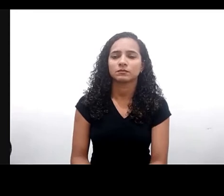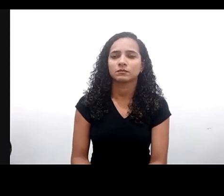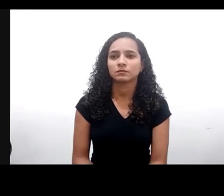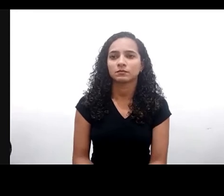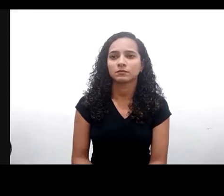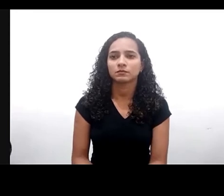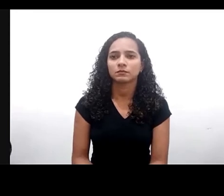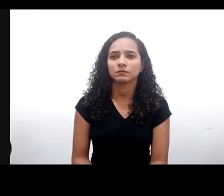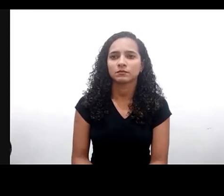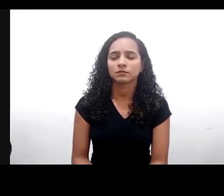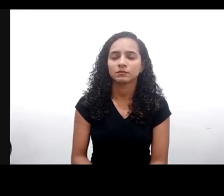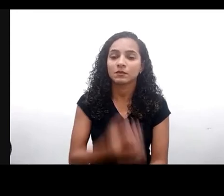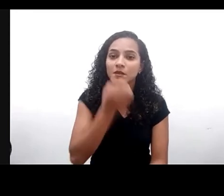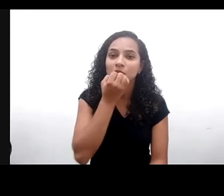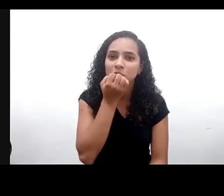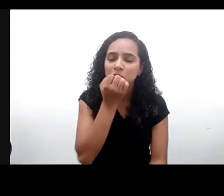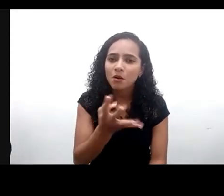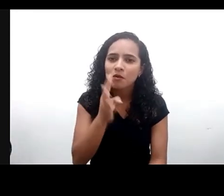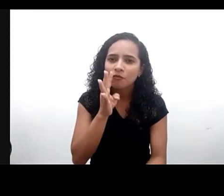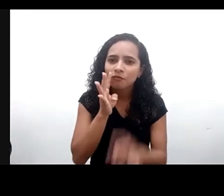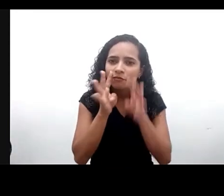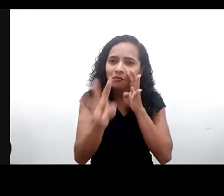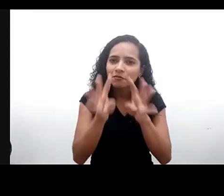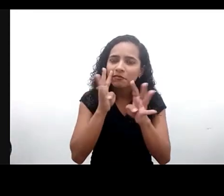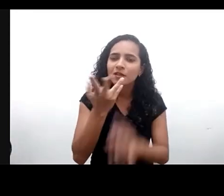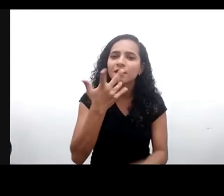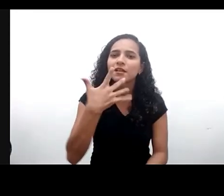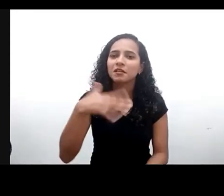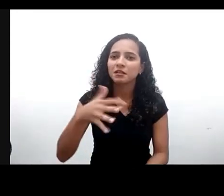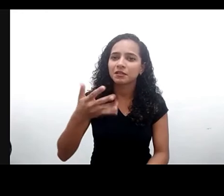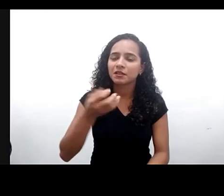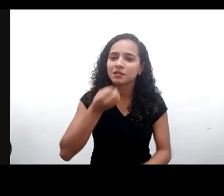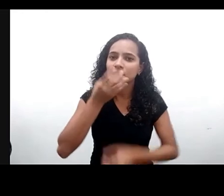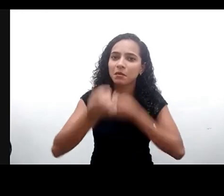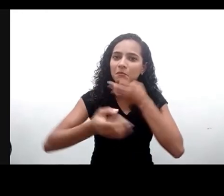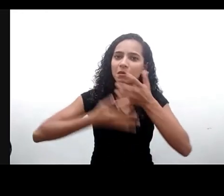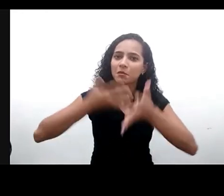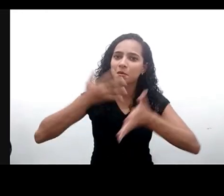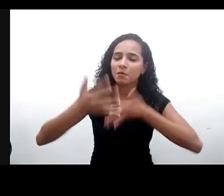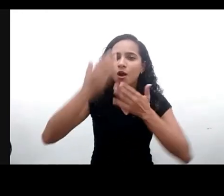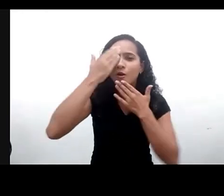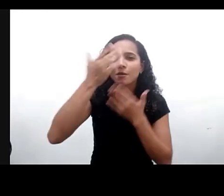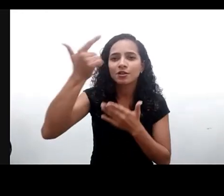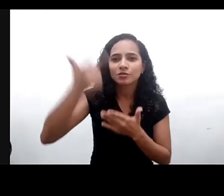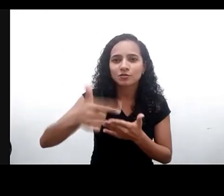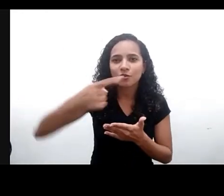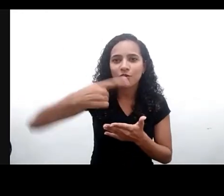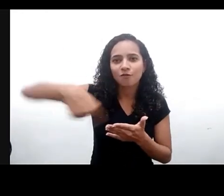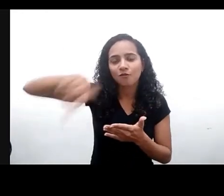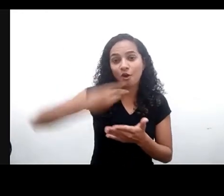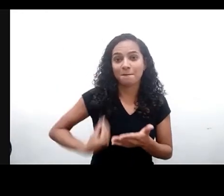Que bom ouvir as crianças hein gente Obrigado mais uma vez a todos que estão participando conosco hoje